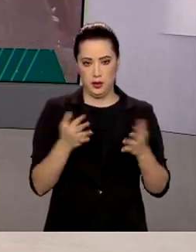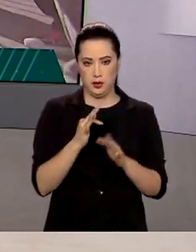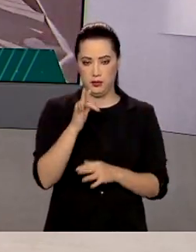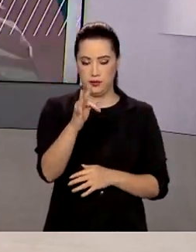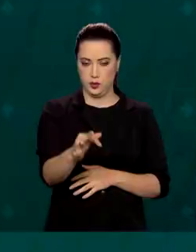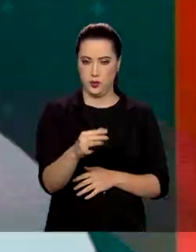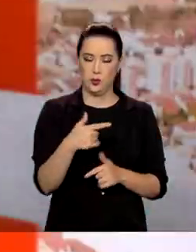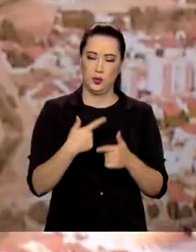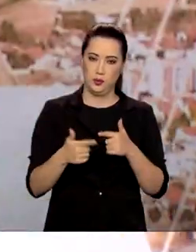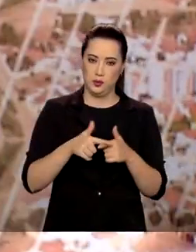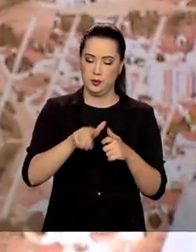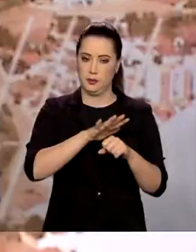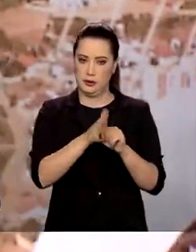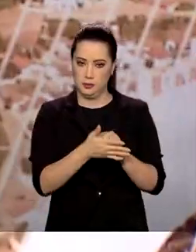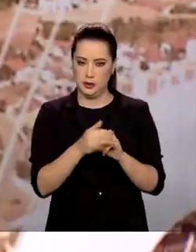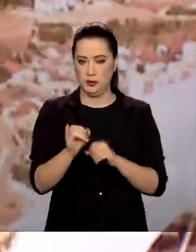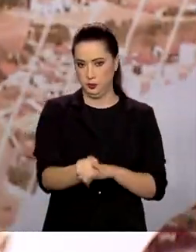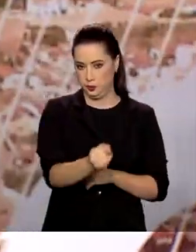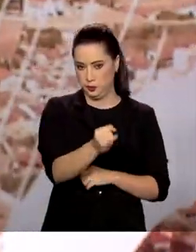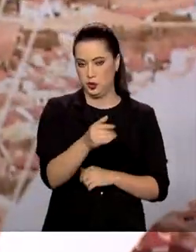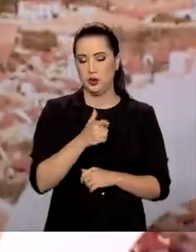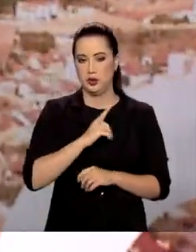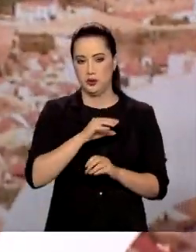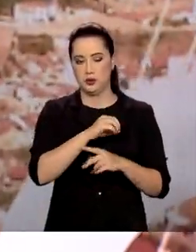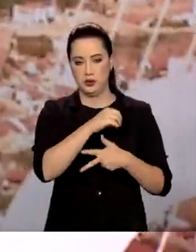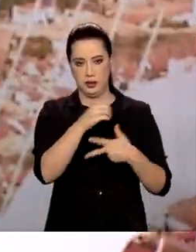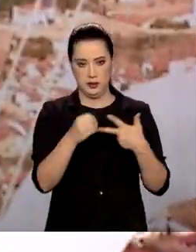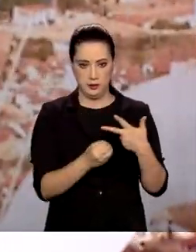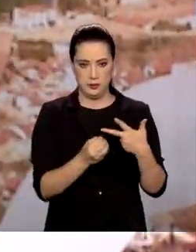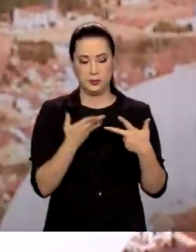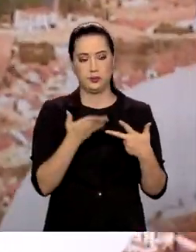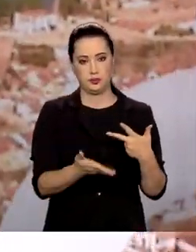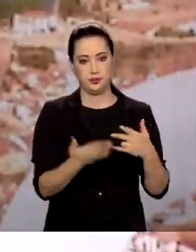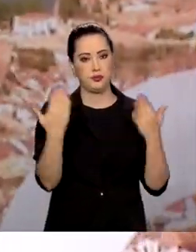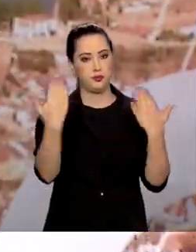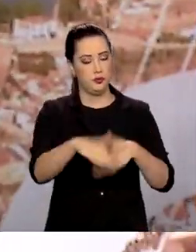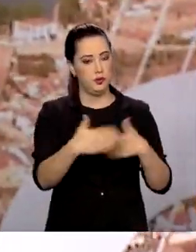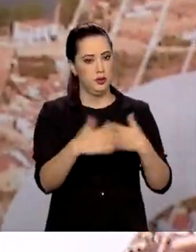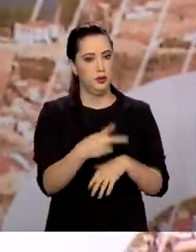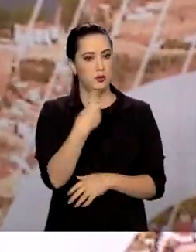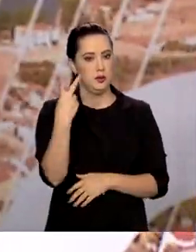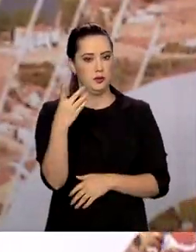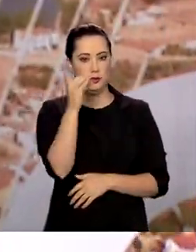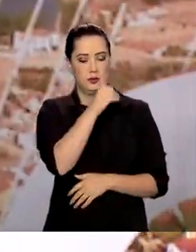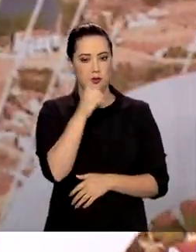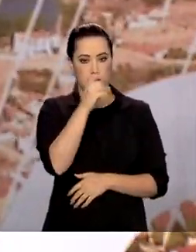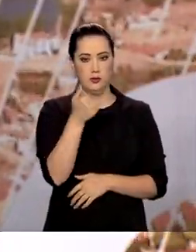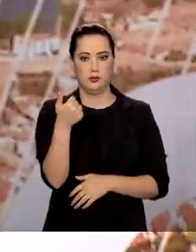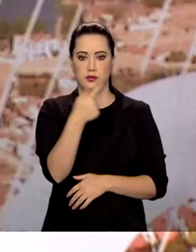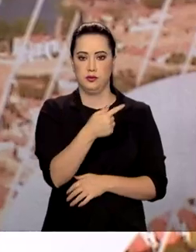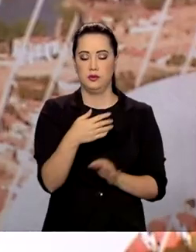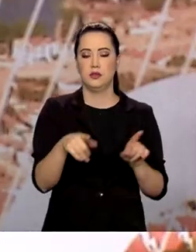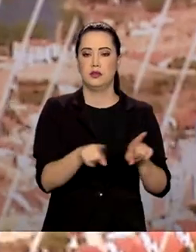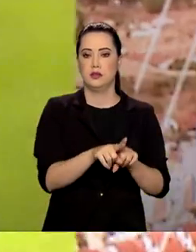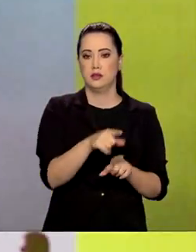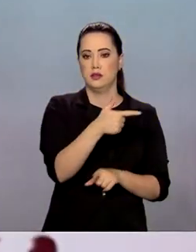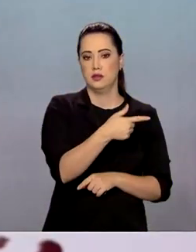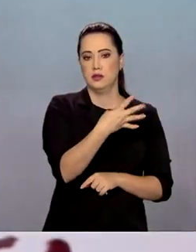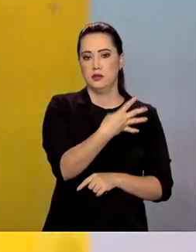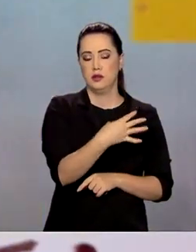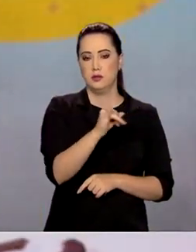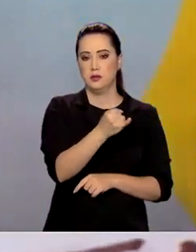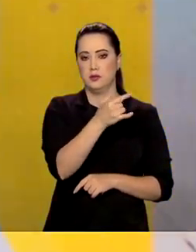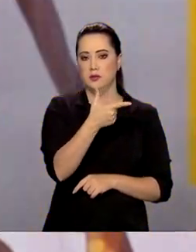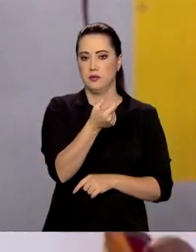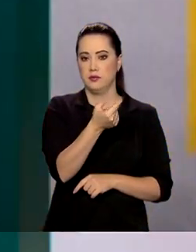da pandemia. As avaliações presenciais vão ser aplicadas em dois domingos, 17 e 24 de janeiro de